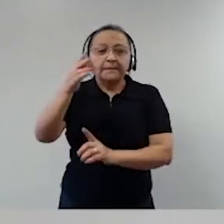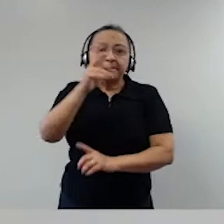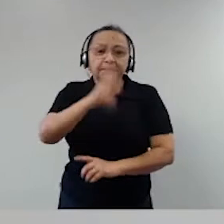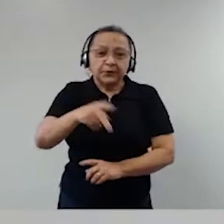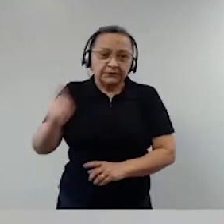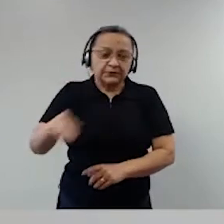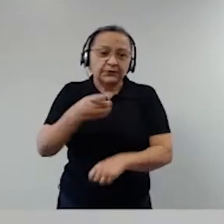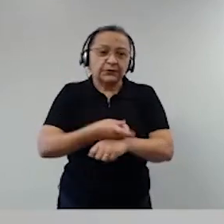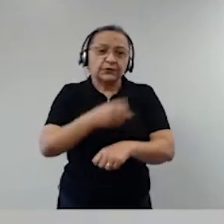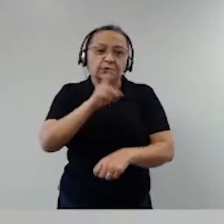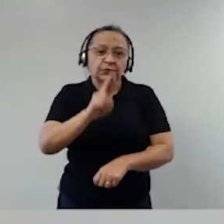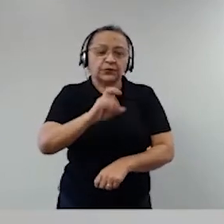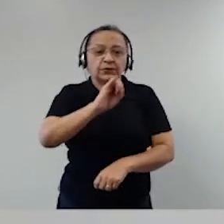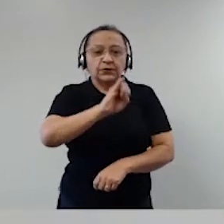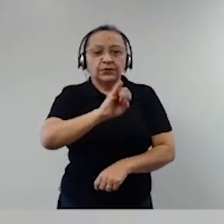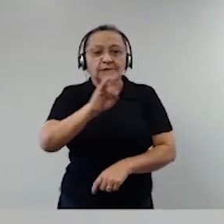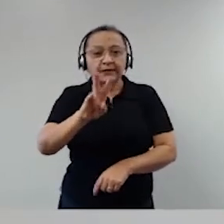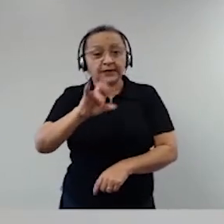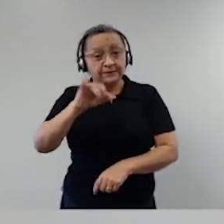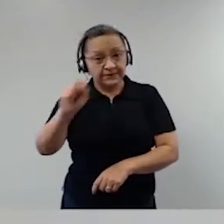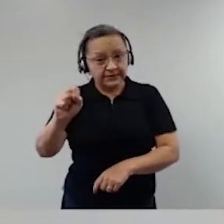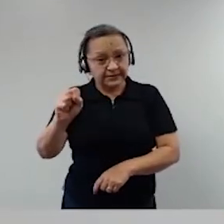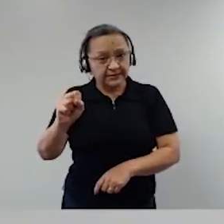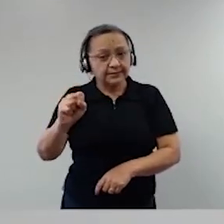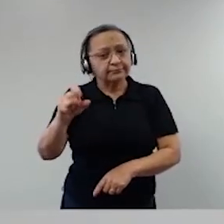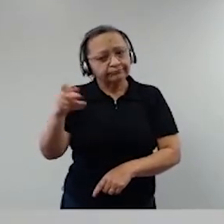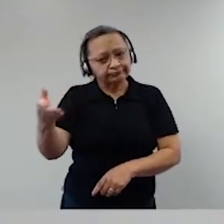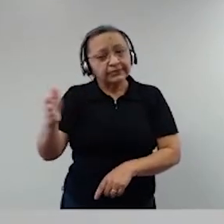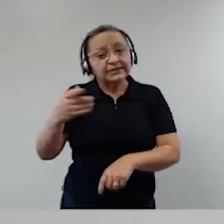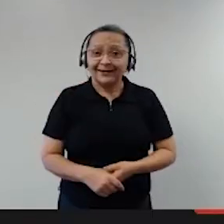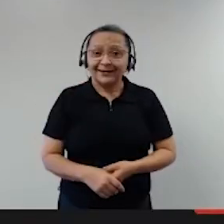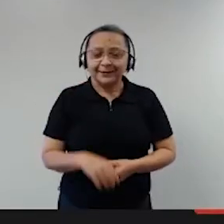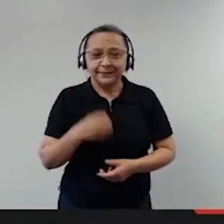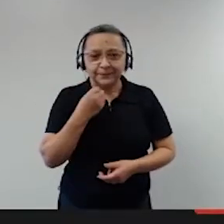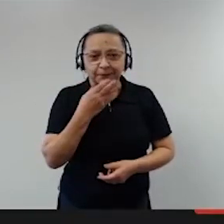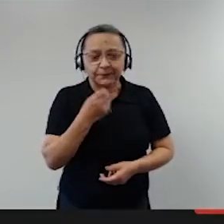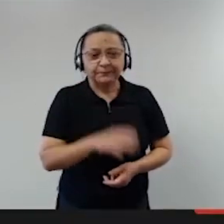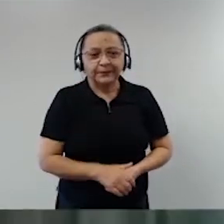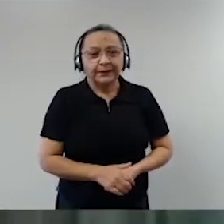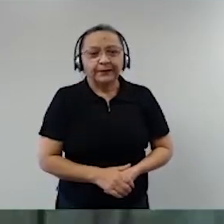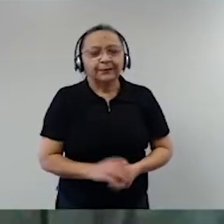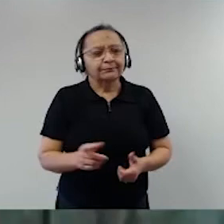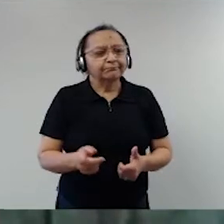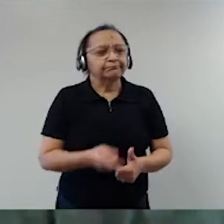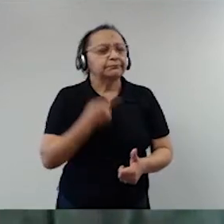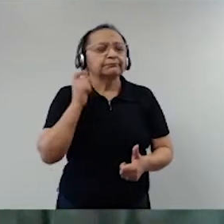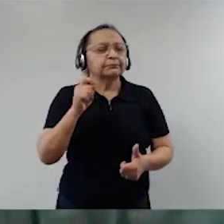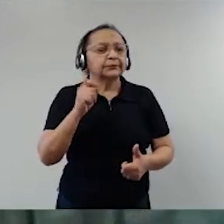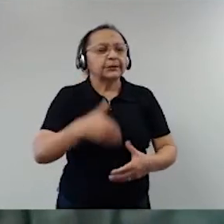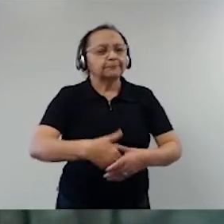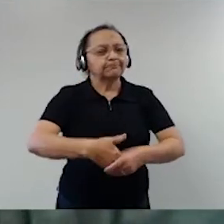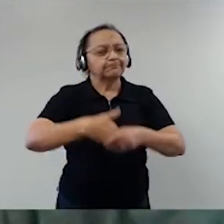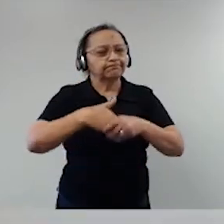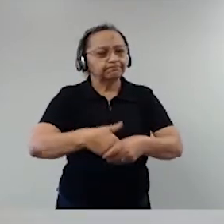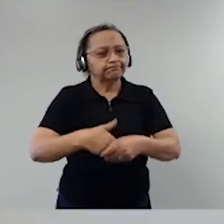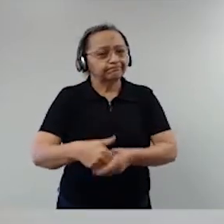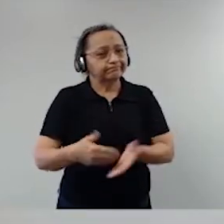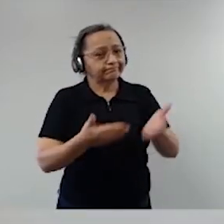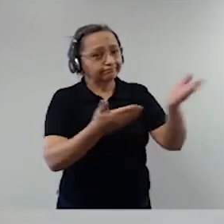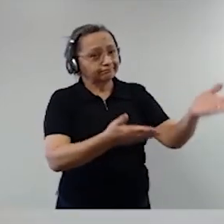Gandra, o senhor tem a palavra por 15 minutos. No meu lugar, quero cumprimentar a professora Eliana.